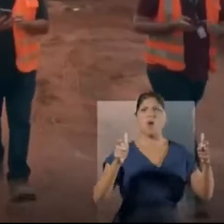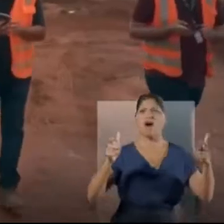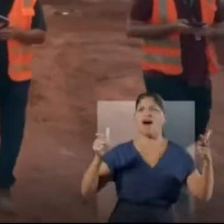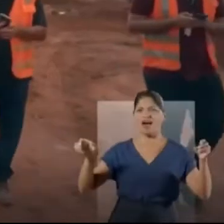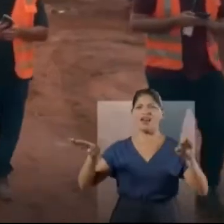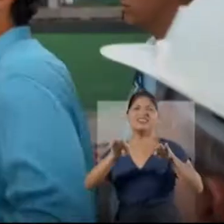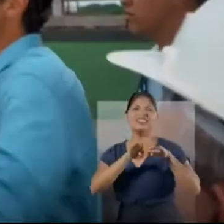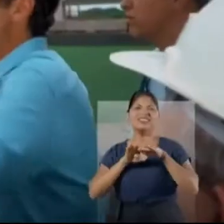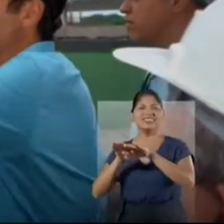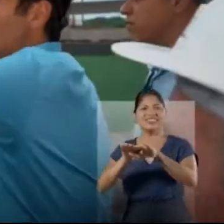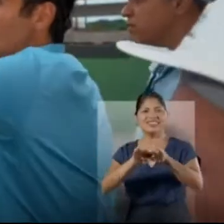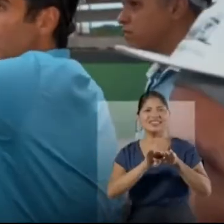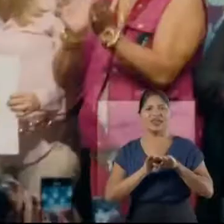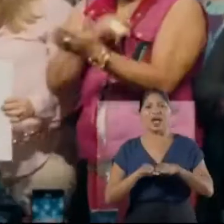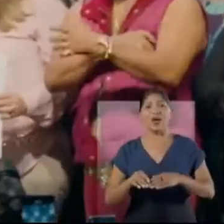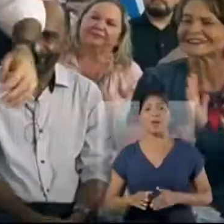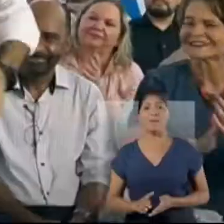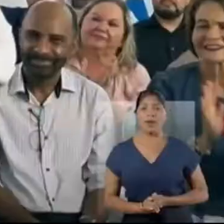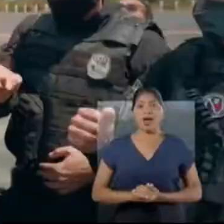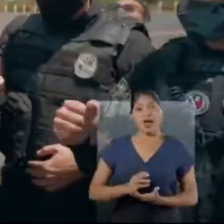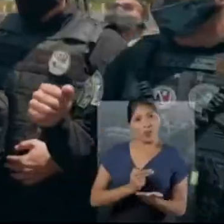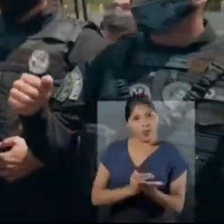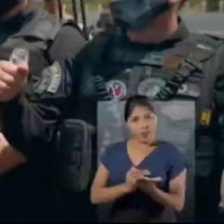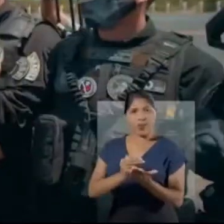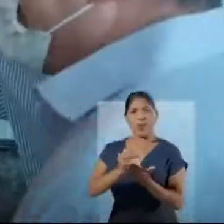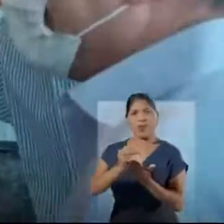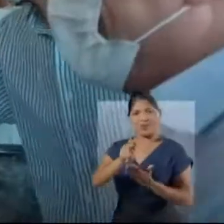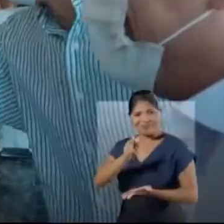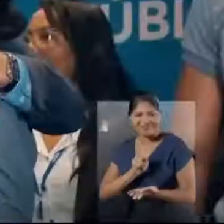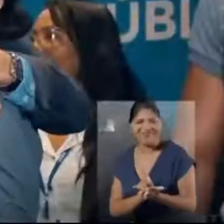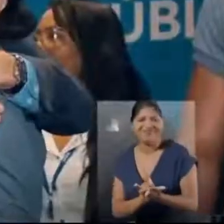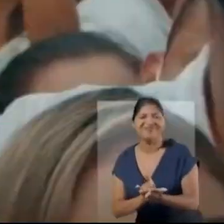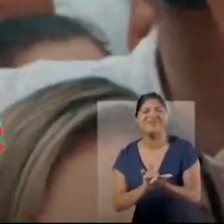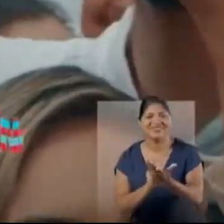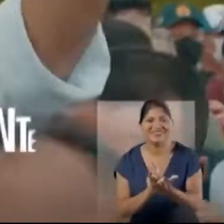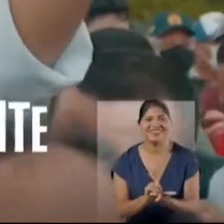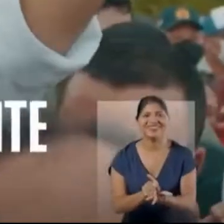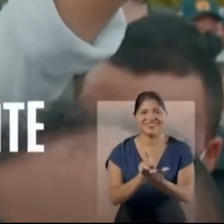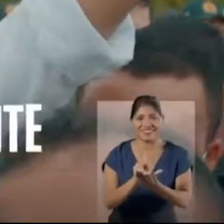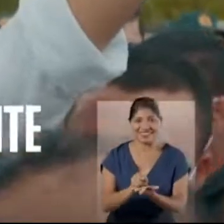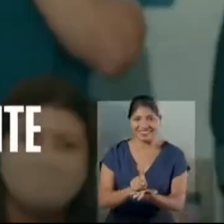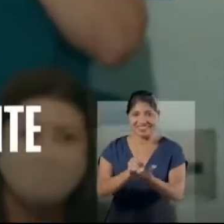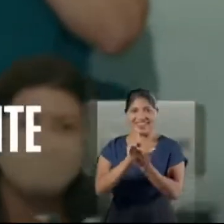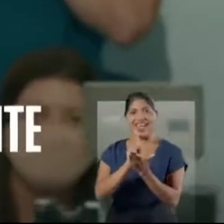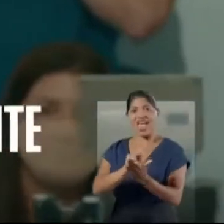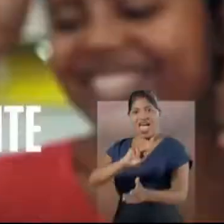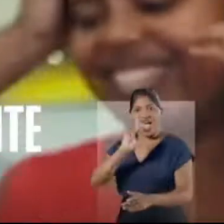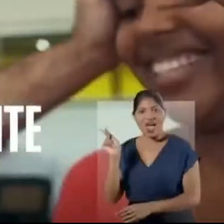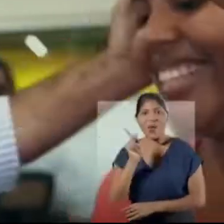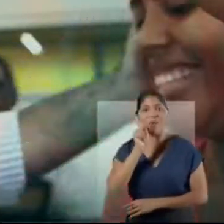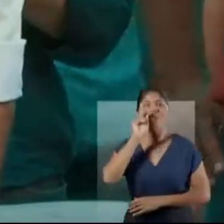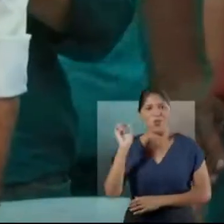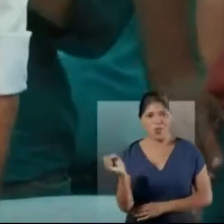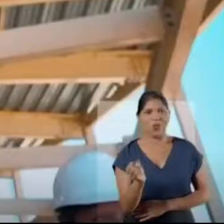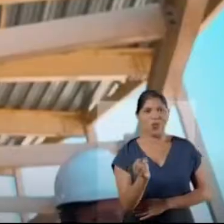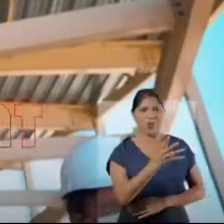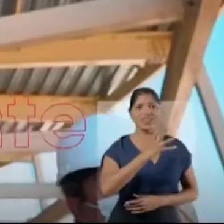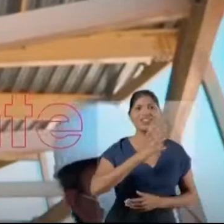da nossa grandeza Pra seguir em frente.